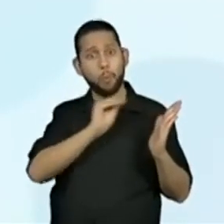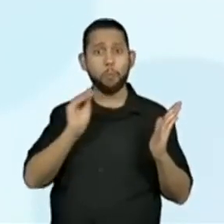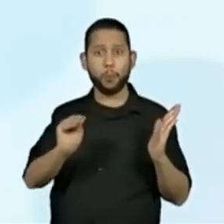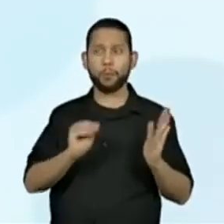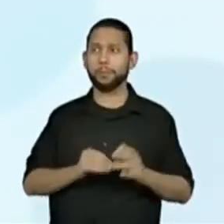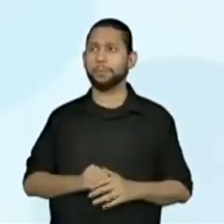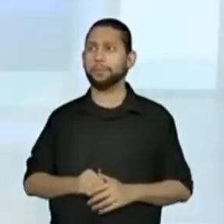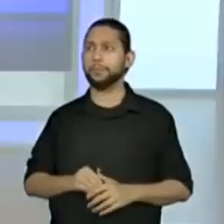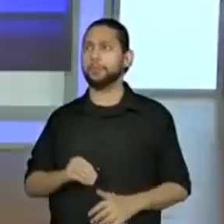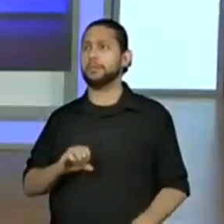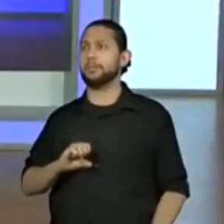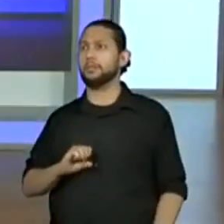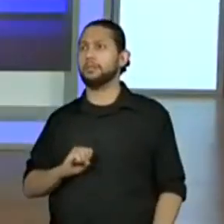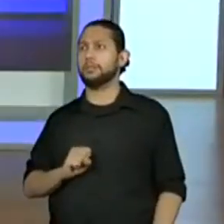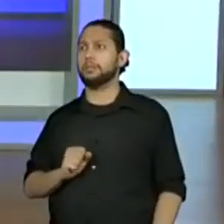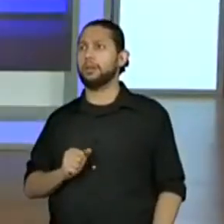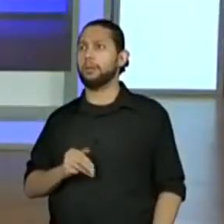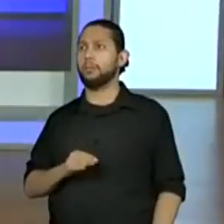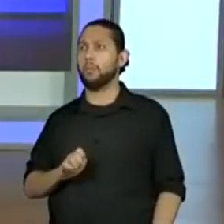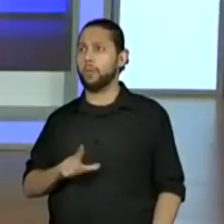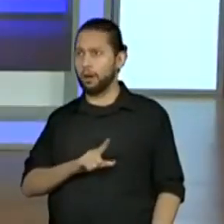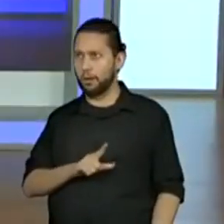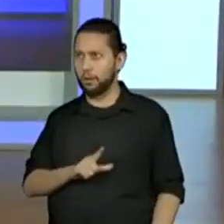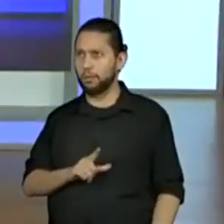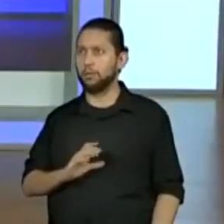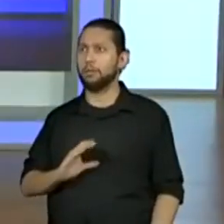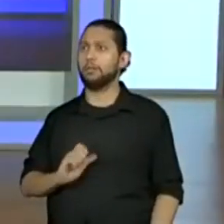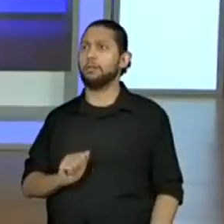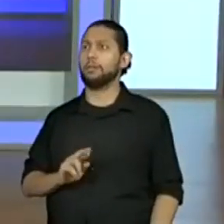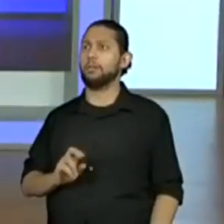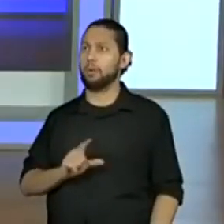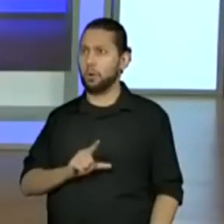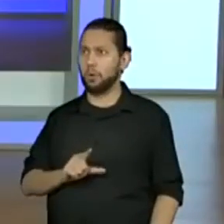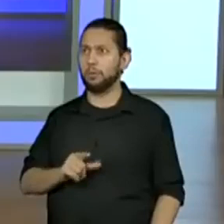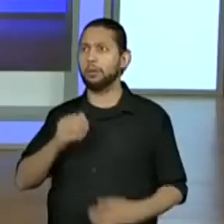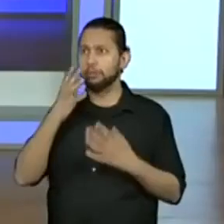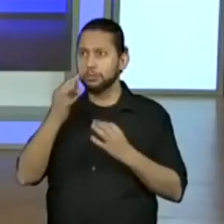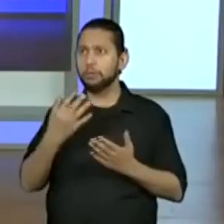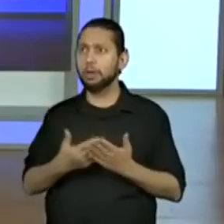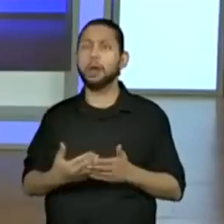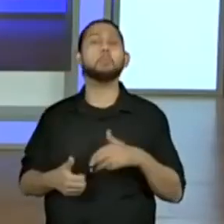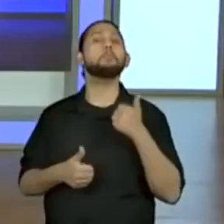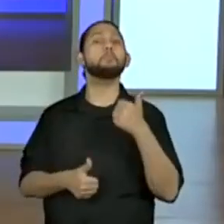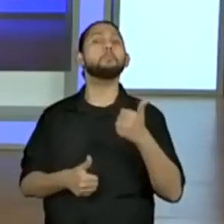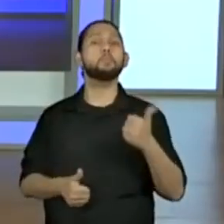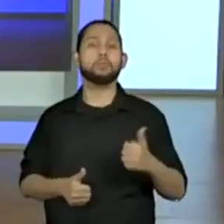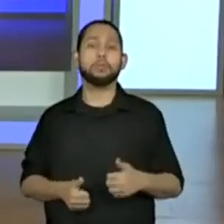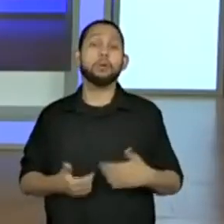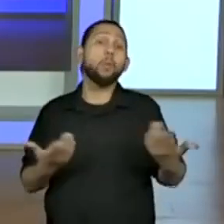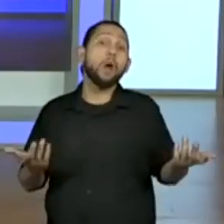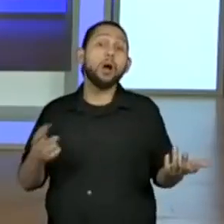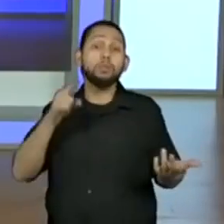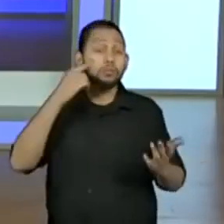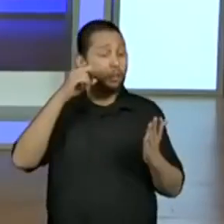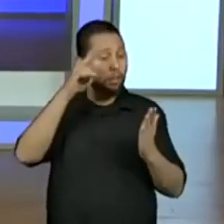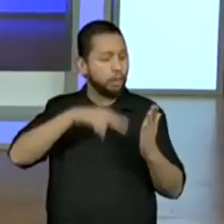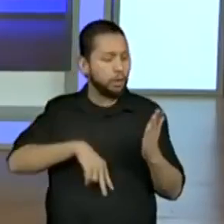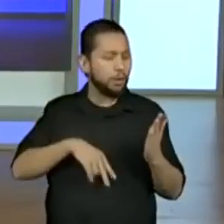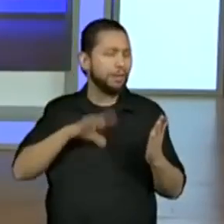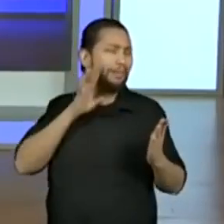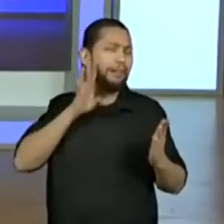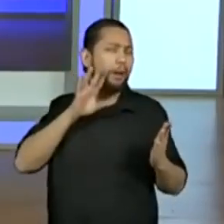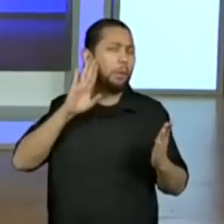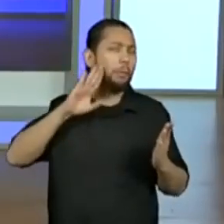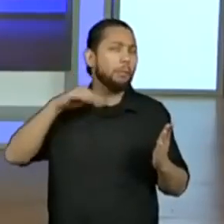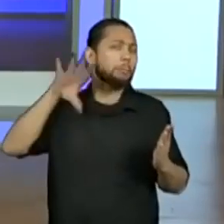o Samuel e a Ana Carolina estão ligadinhos na aula, que, qual informações aí que vocês acharam mais legais, mais legais aí que